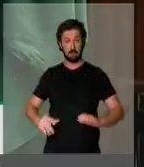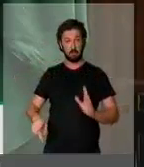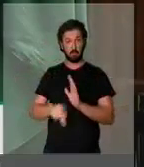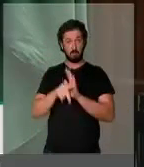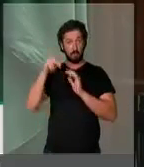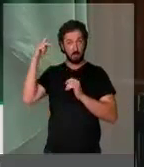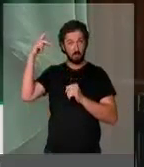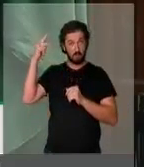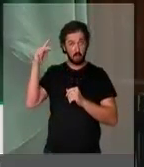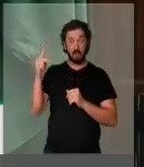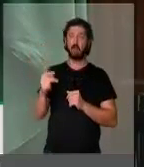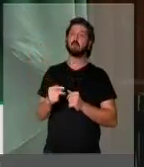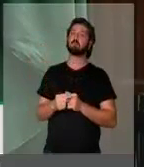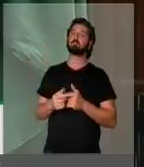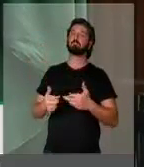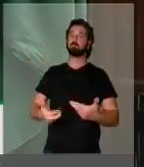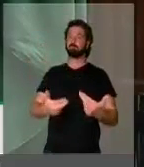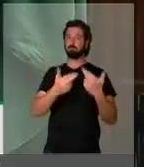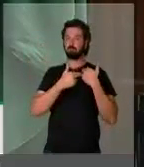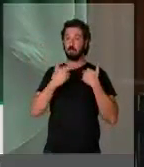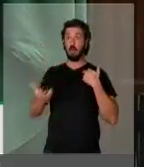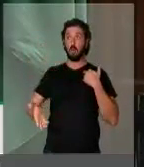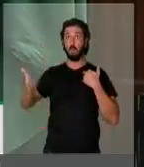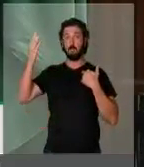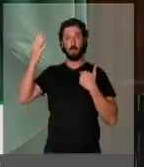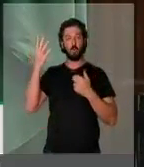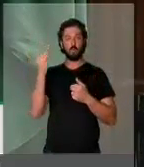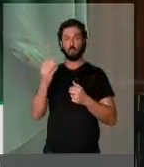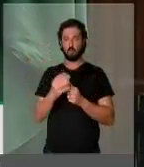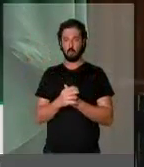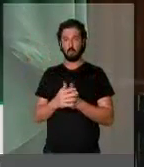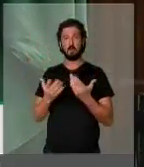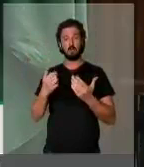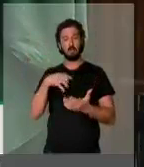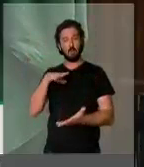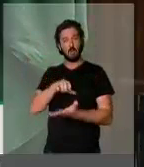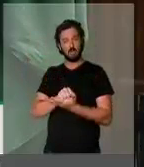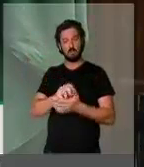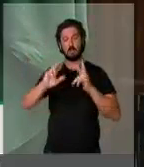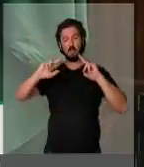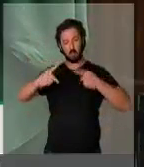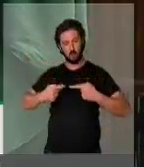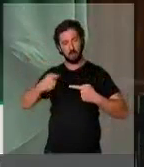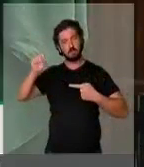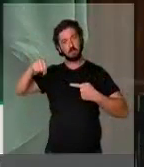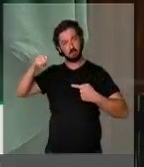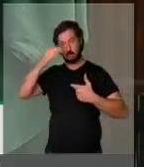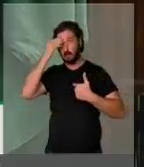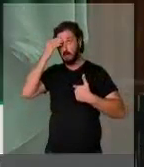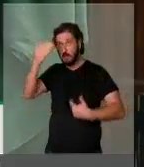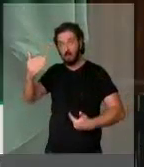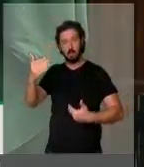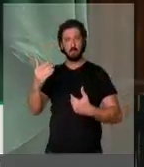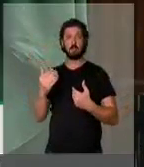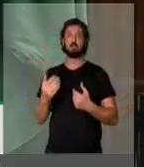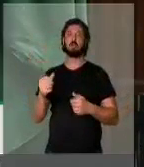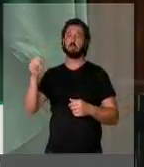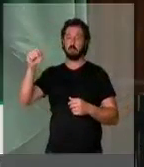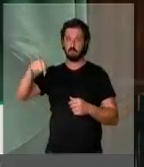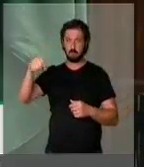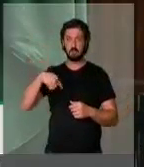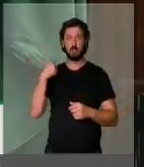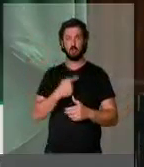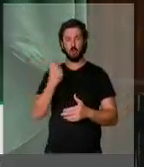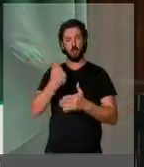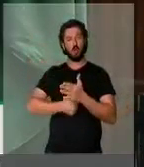essa responsabilidade aumenta e muito. Então, aqui fazer o registro, o reconhecimento, o agradecimento e dizer que